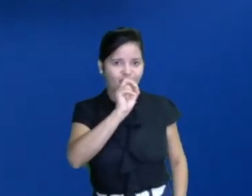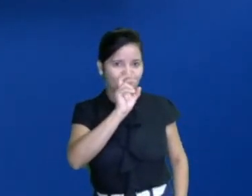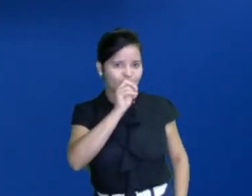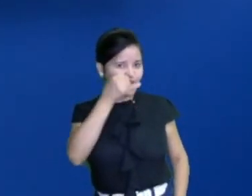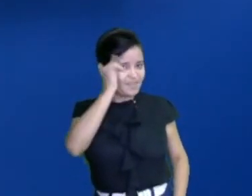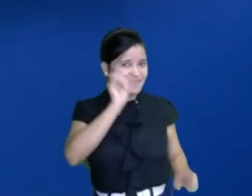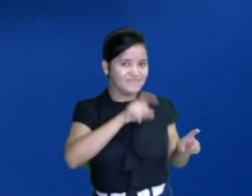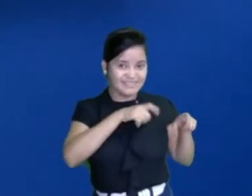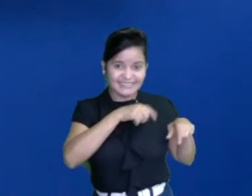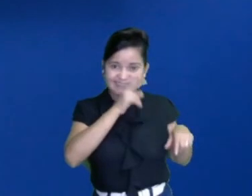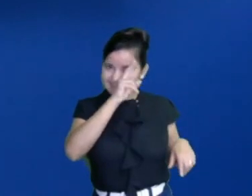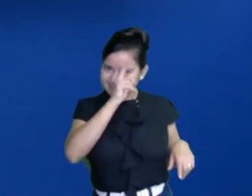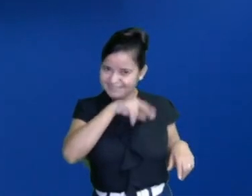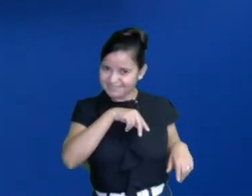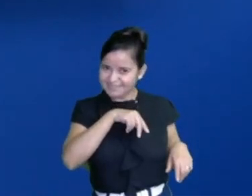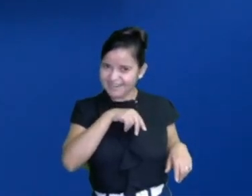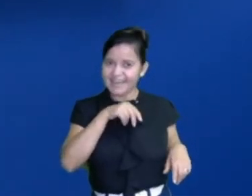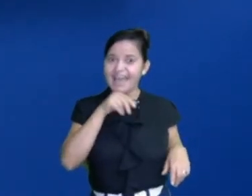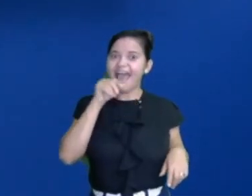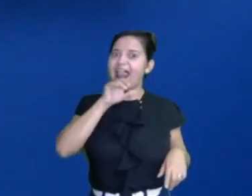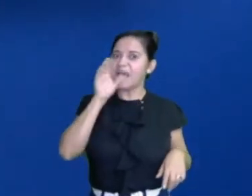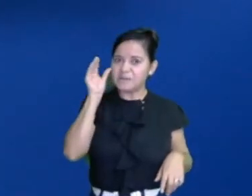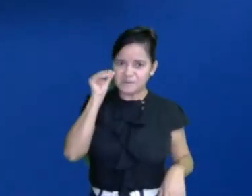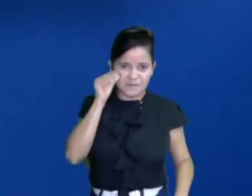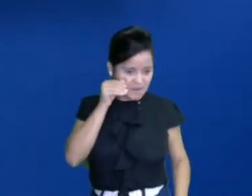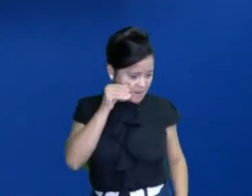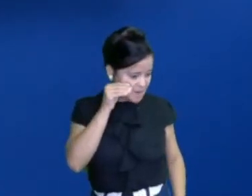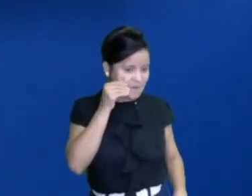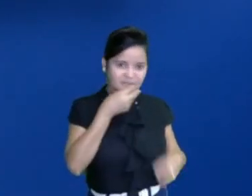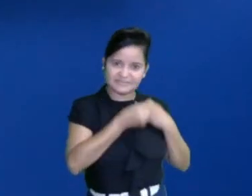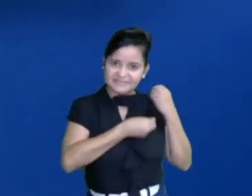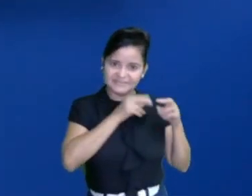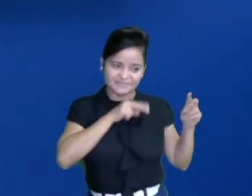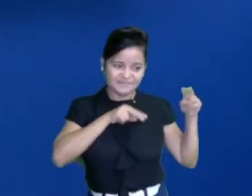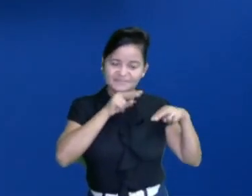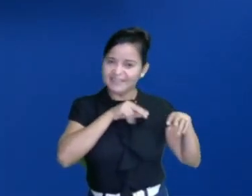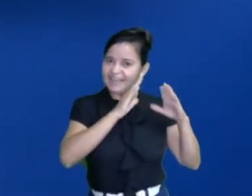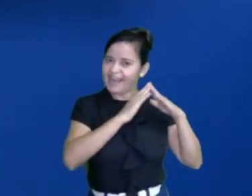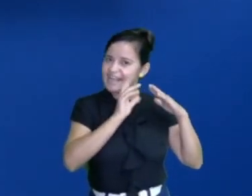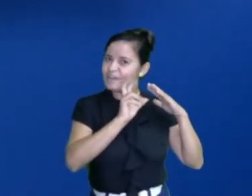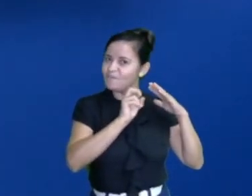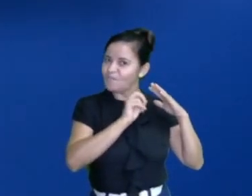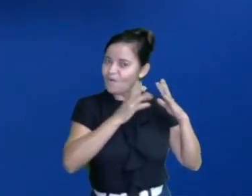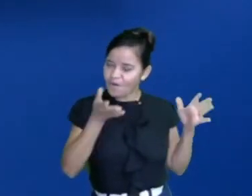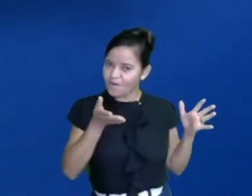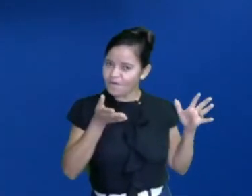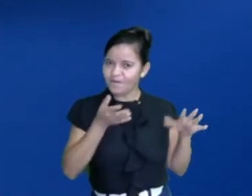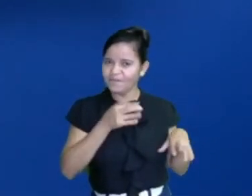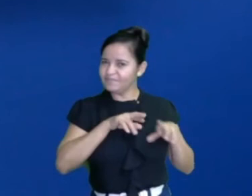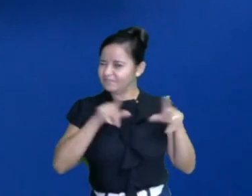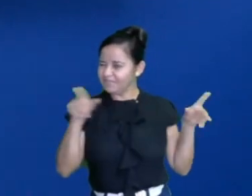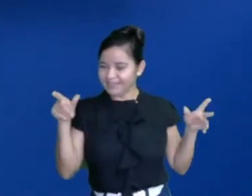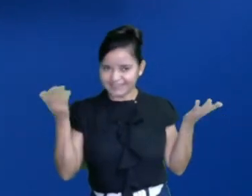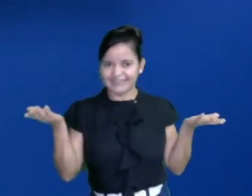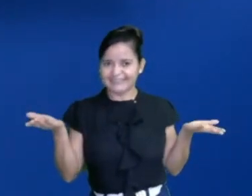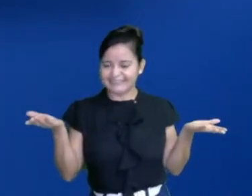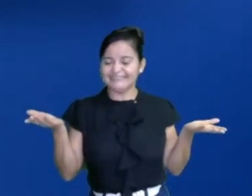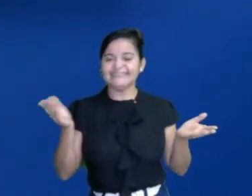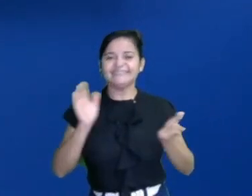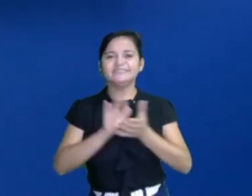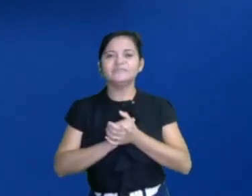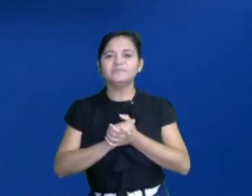ficou curiosa com aquelas coisas que ela usa. E que não é muito comum na cidade, nos grandes centros, né?